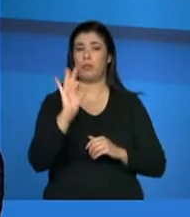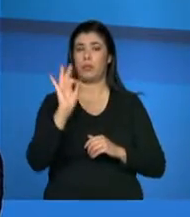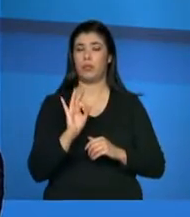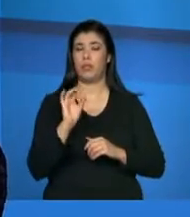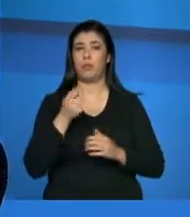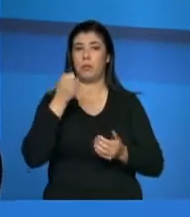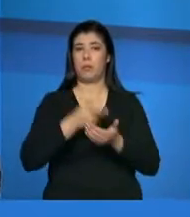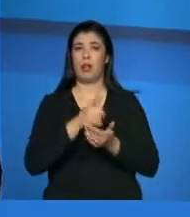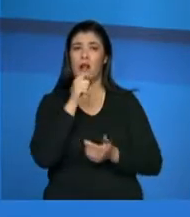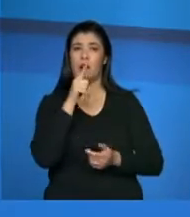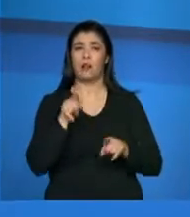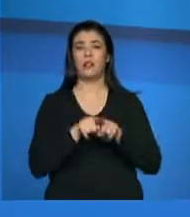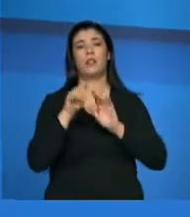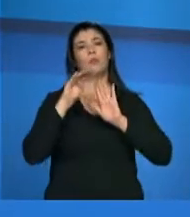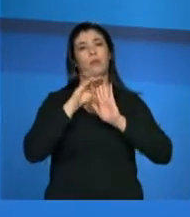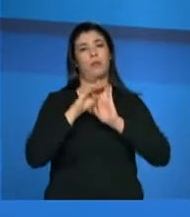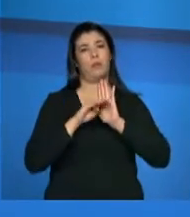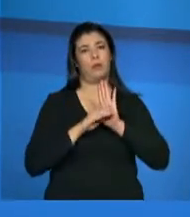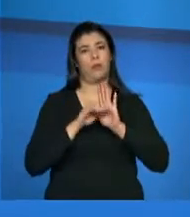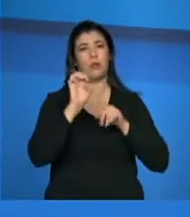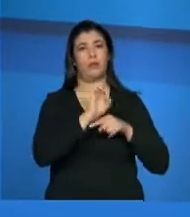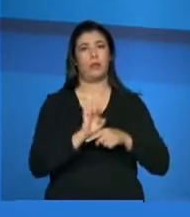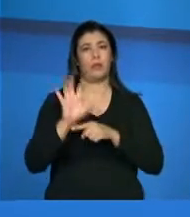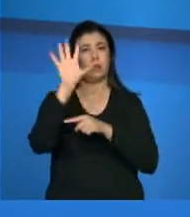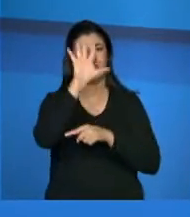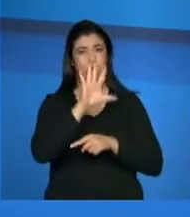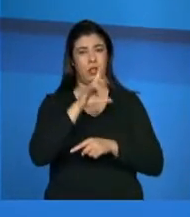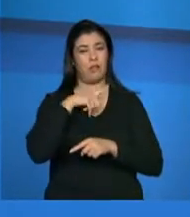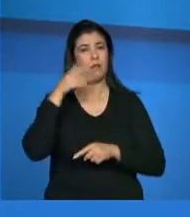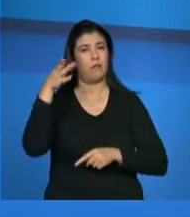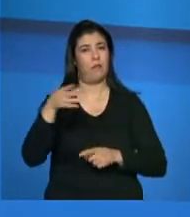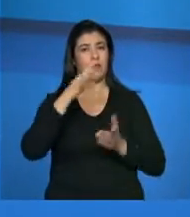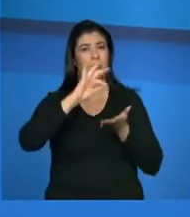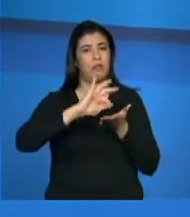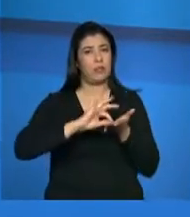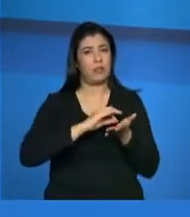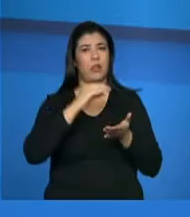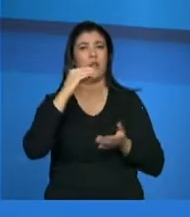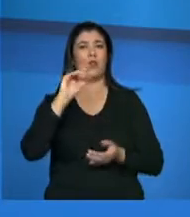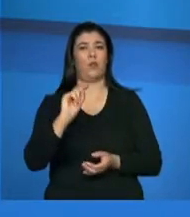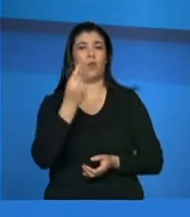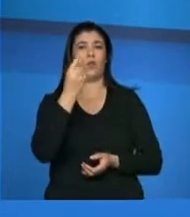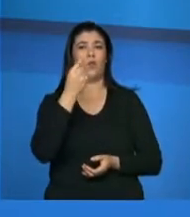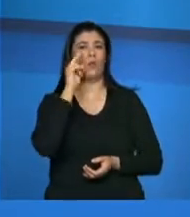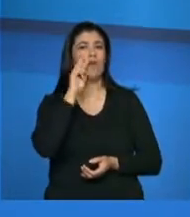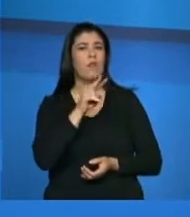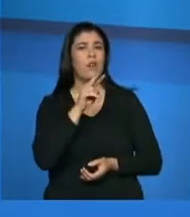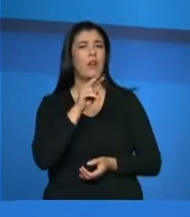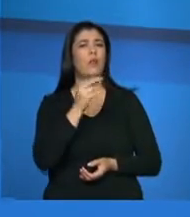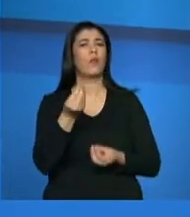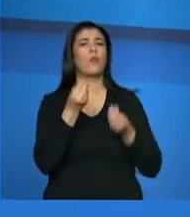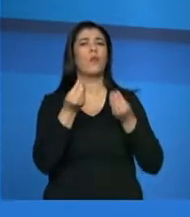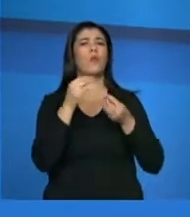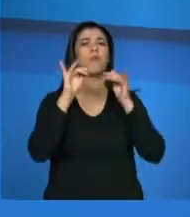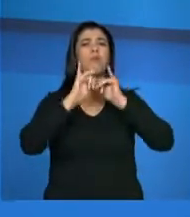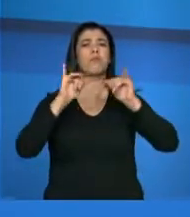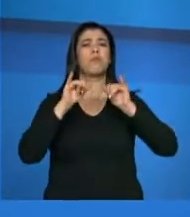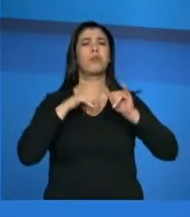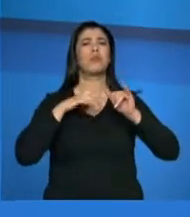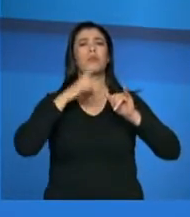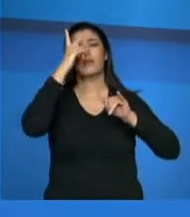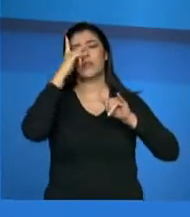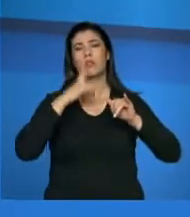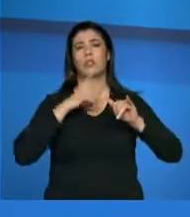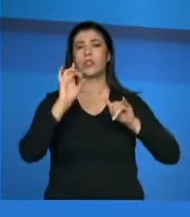estadual. Que usa o Cadastro? Usa. Ele vai ao Cadastro, observa as informações, vê quem tem direito,